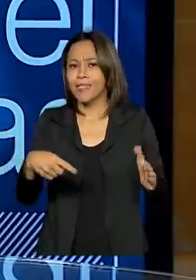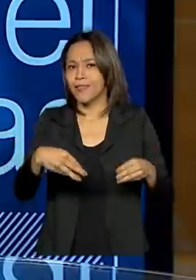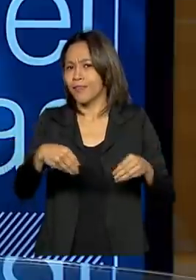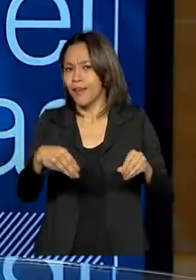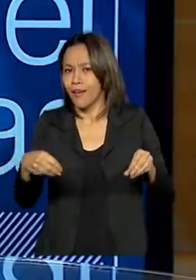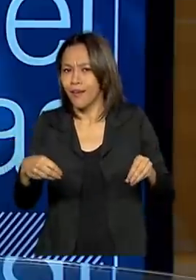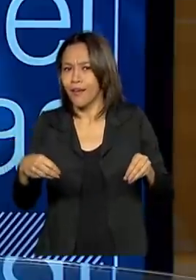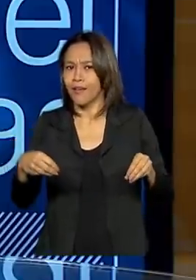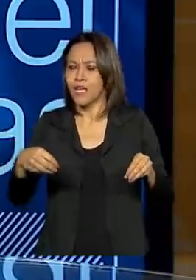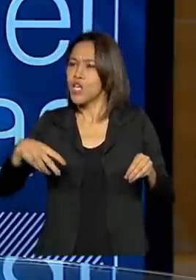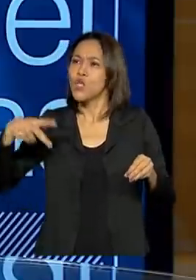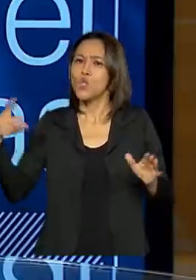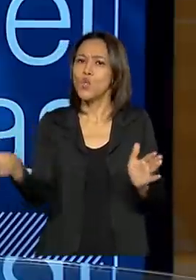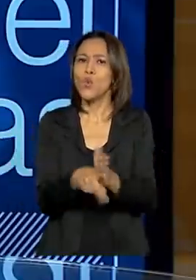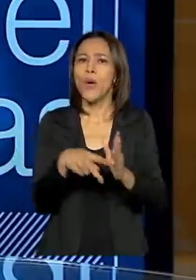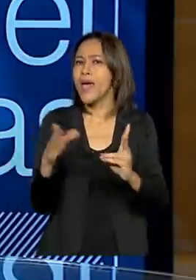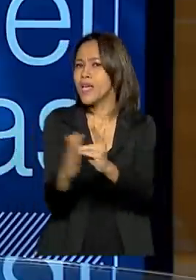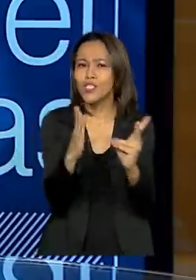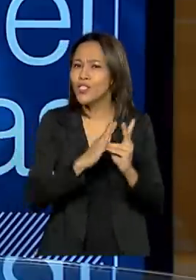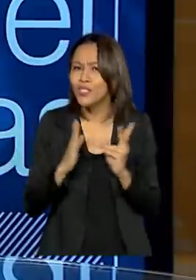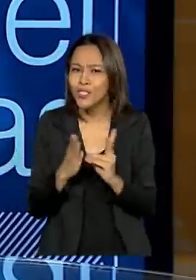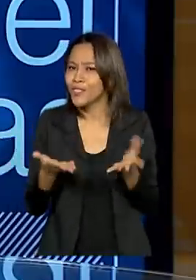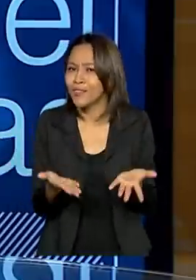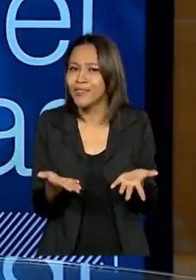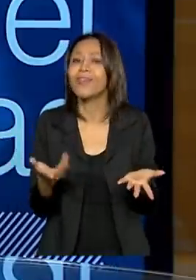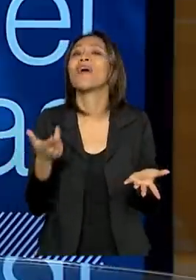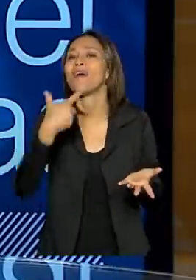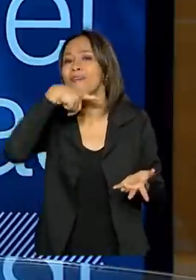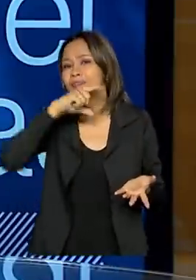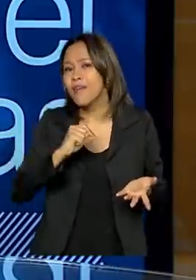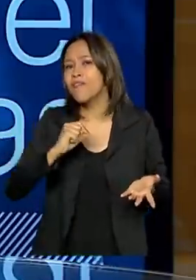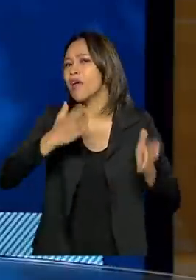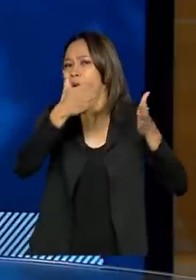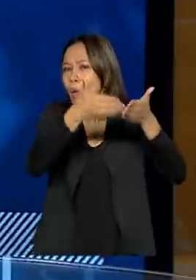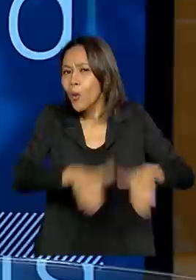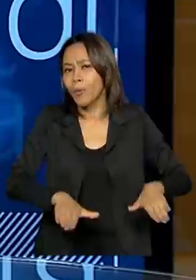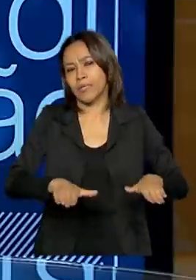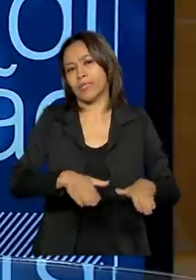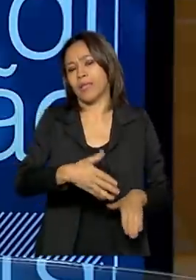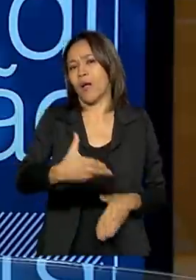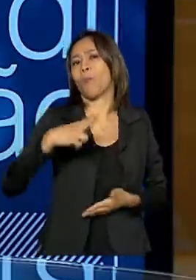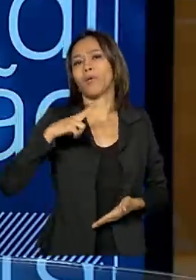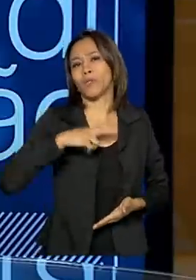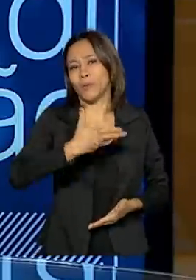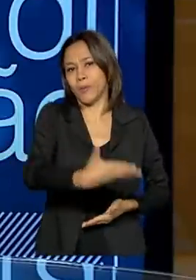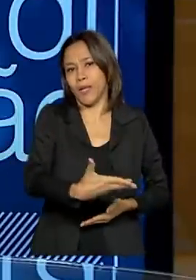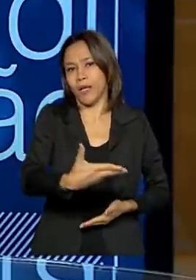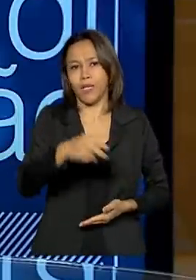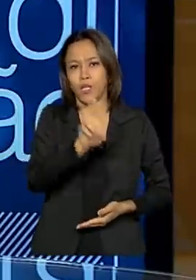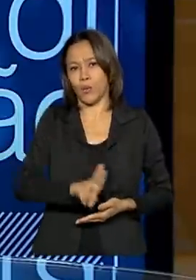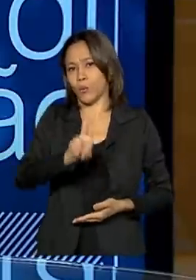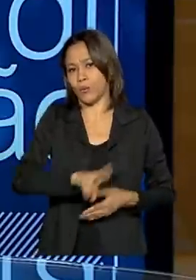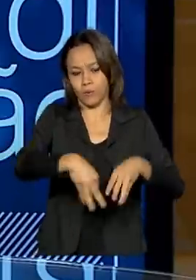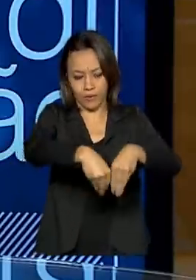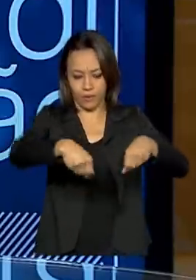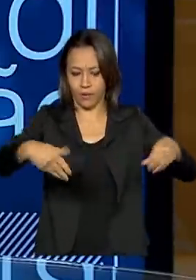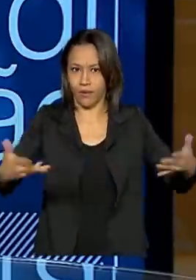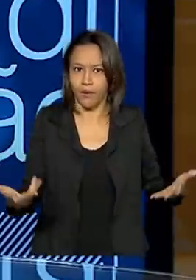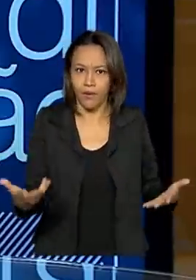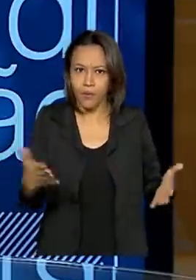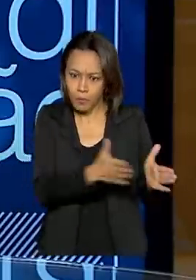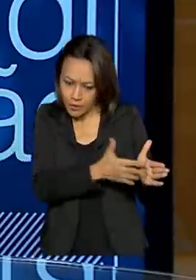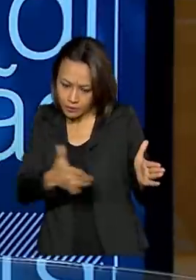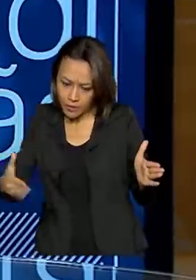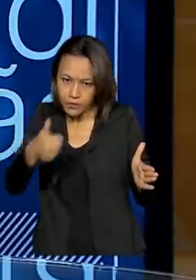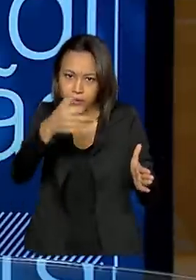declarada como terra indígena, uma decisão judicial que anular, quem vai indenizar o proprietário que foi alijado do seu direito de propriedade por todo